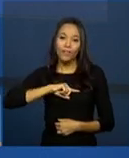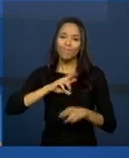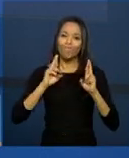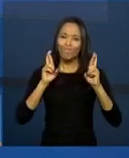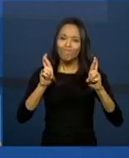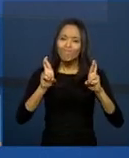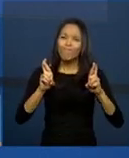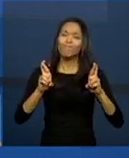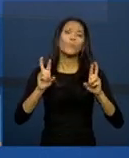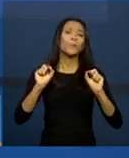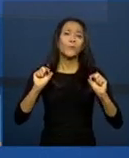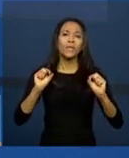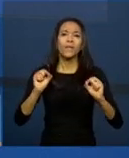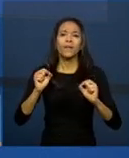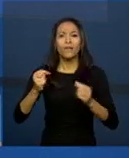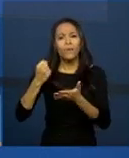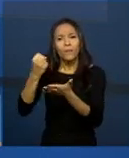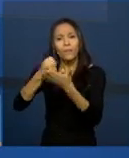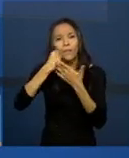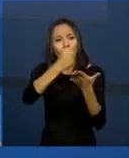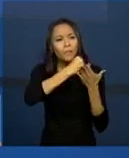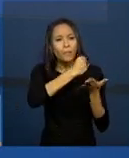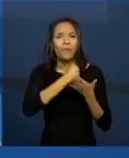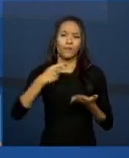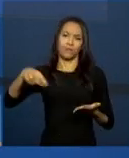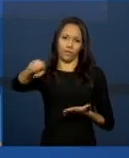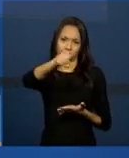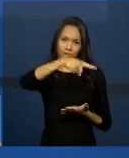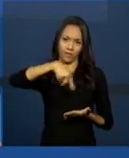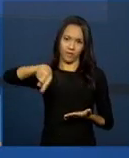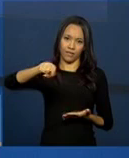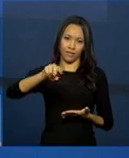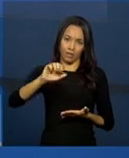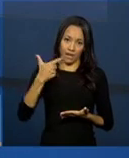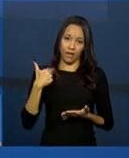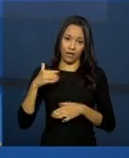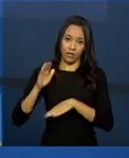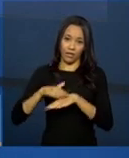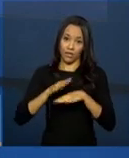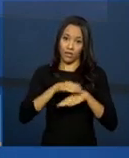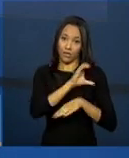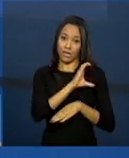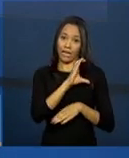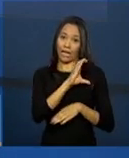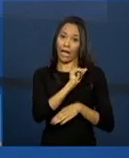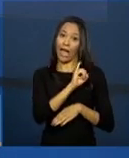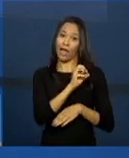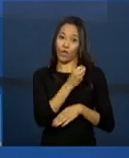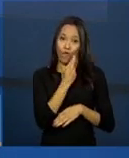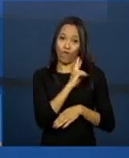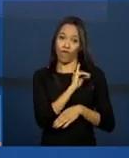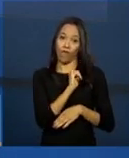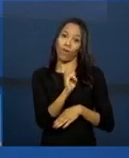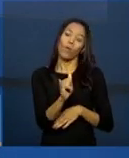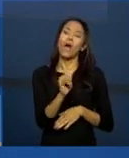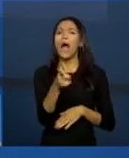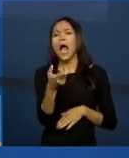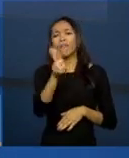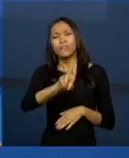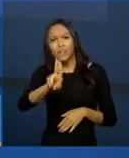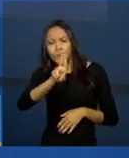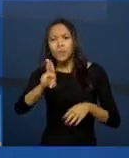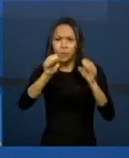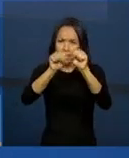a contribuição das pessoas. Eu acho que isso que o Caio coloca, olha, você utilizou o sistema, deu um